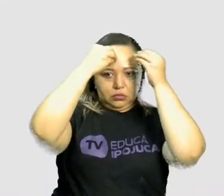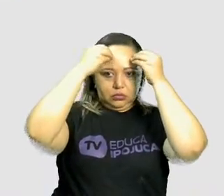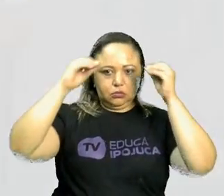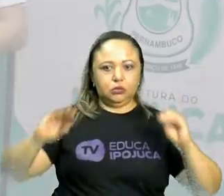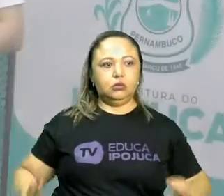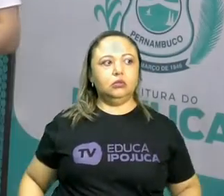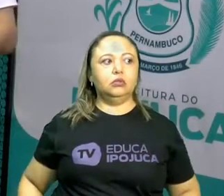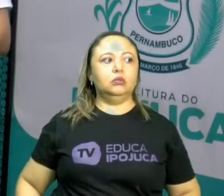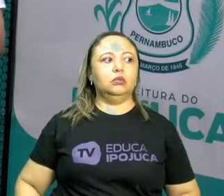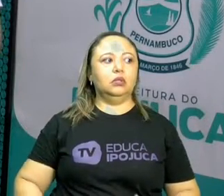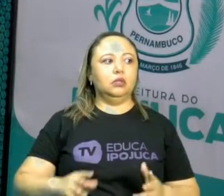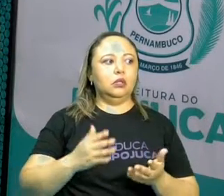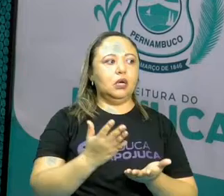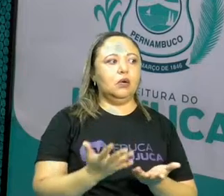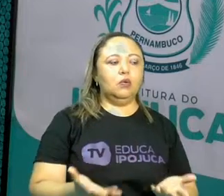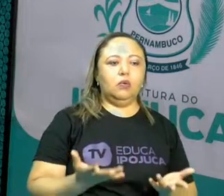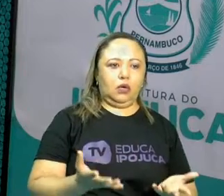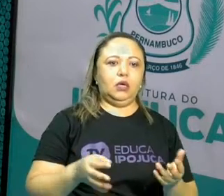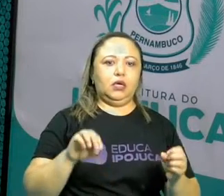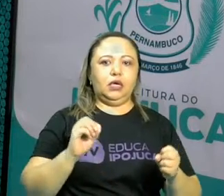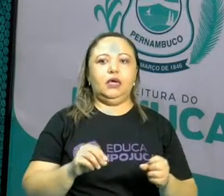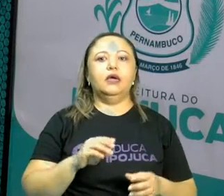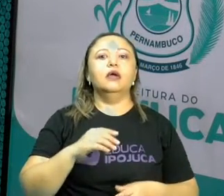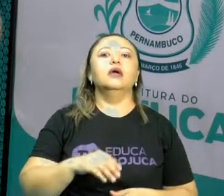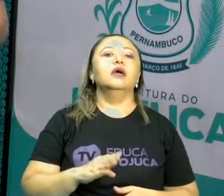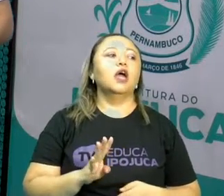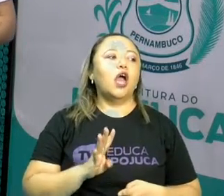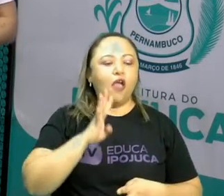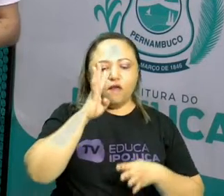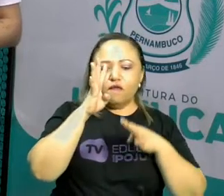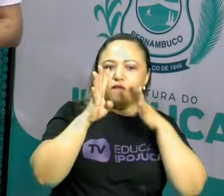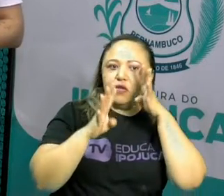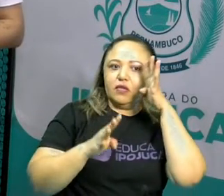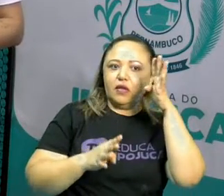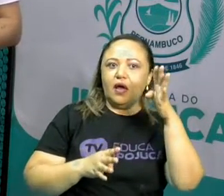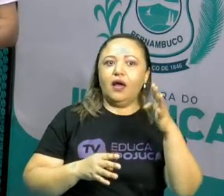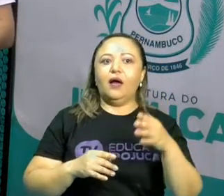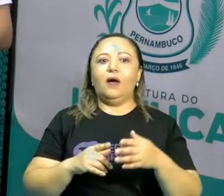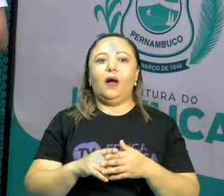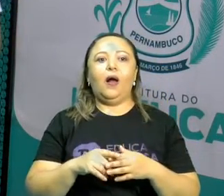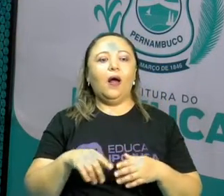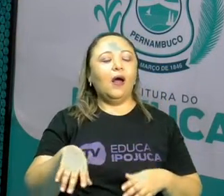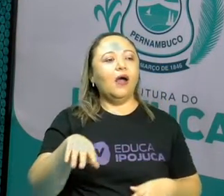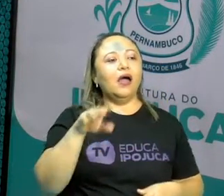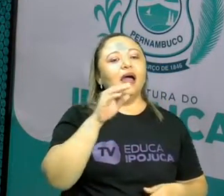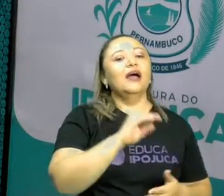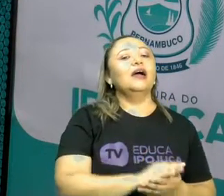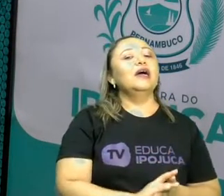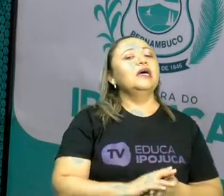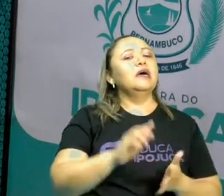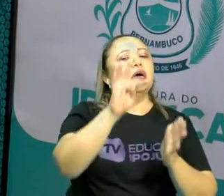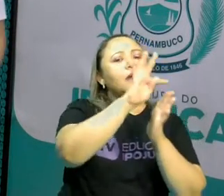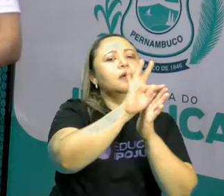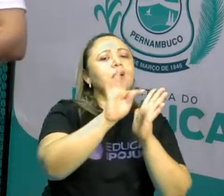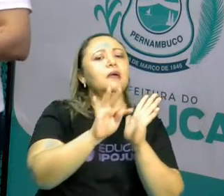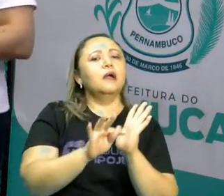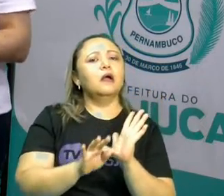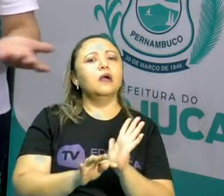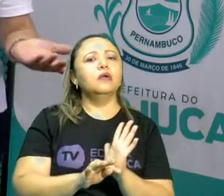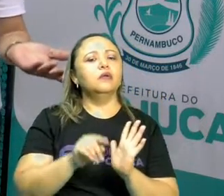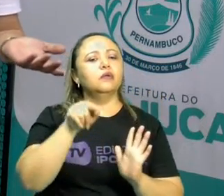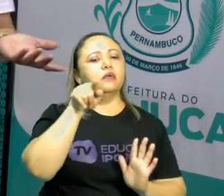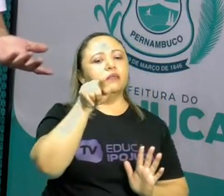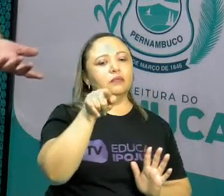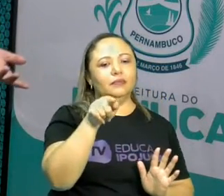ser inventor. E aí, que outro texto você conhece que também tem um lobo, que tem três porquinhos?